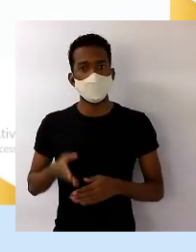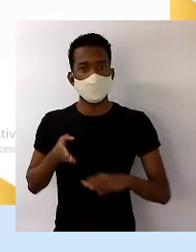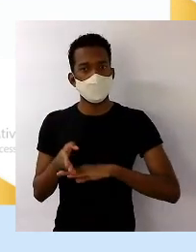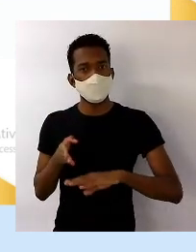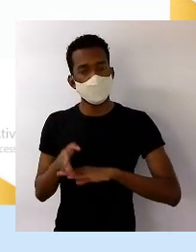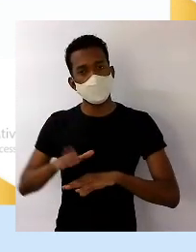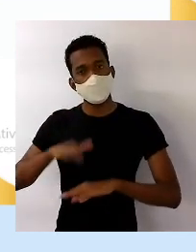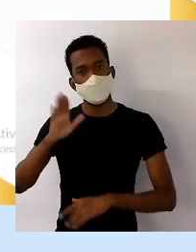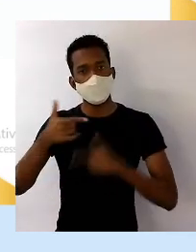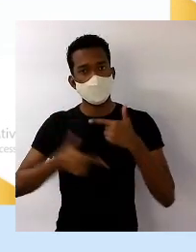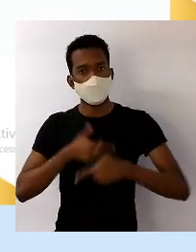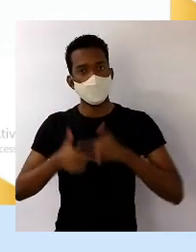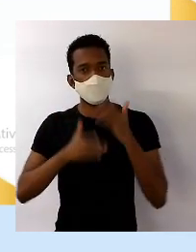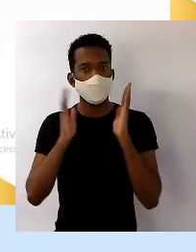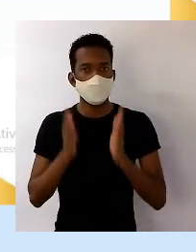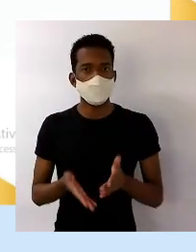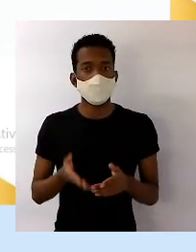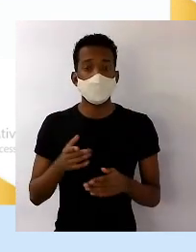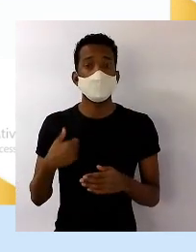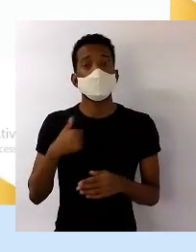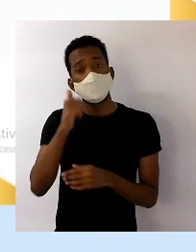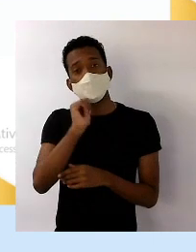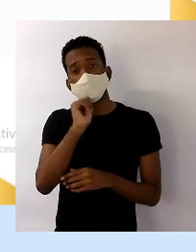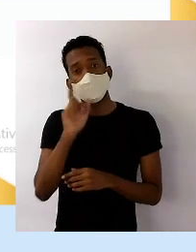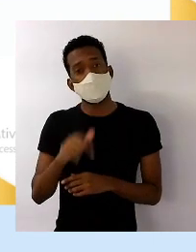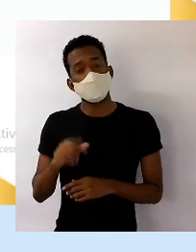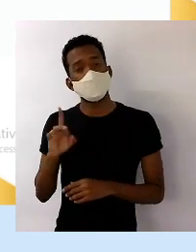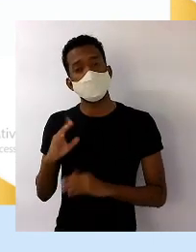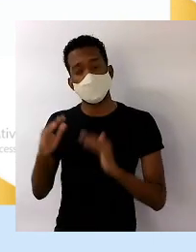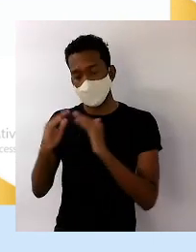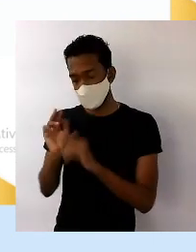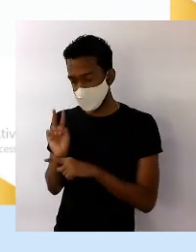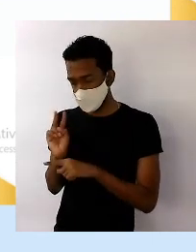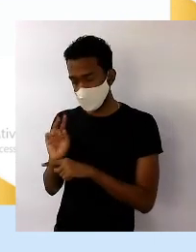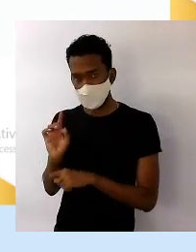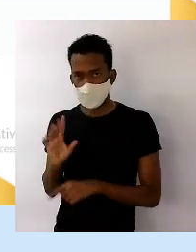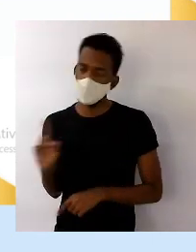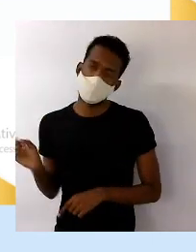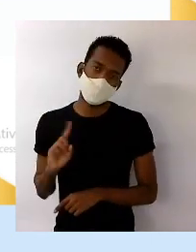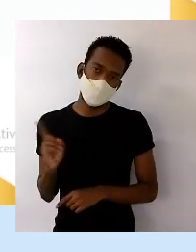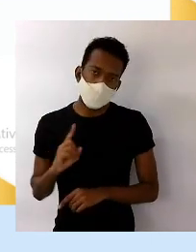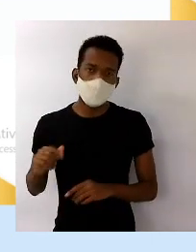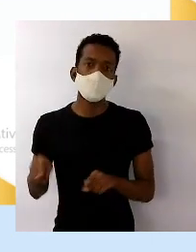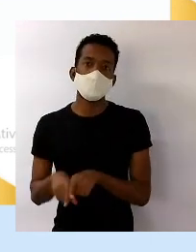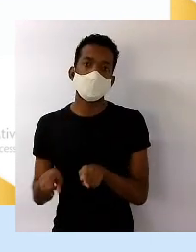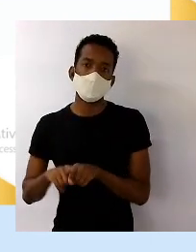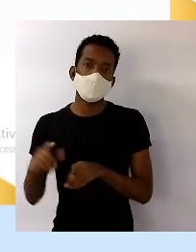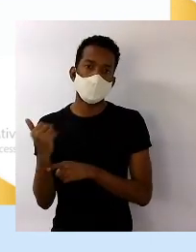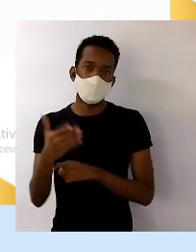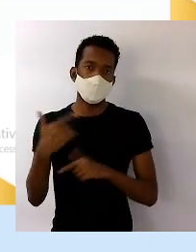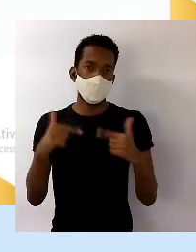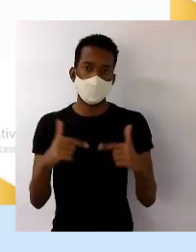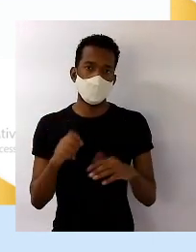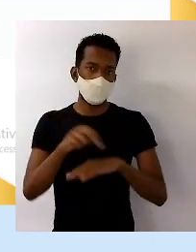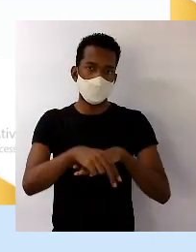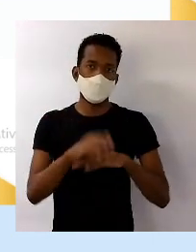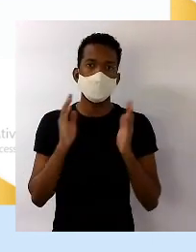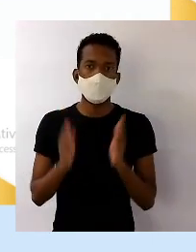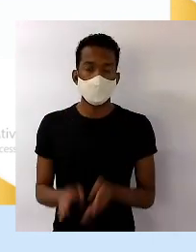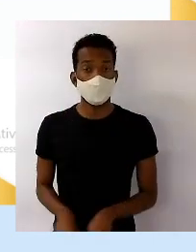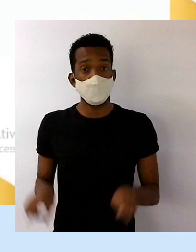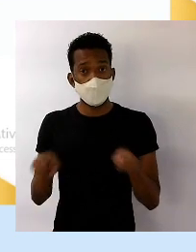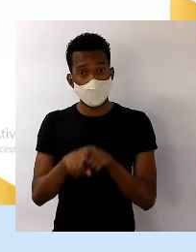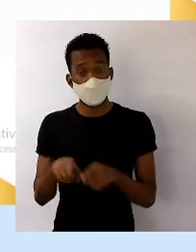de trabalho. Elas deixaram de ser apenas a dona do lar. Elas passaram a ser também atuantes no mercado de trabalho